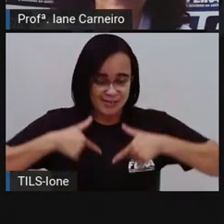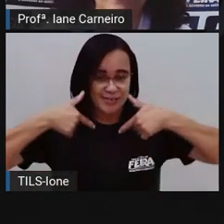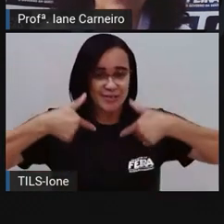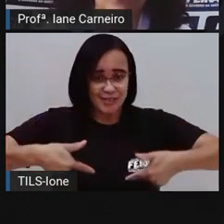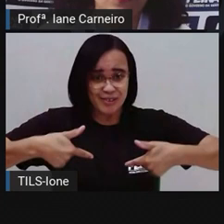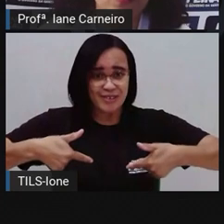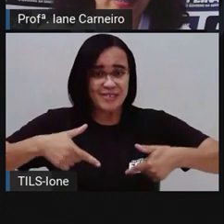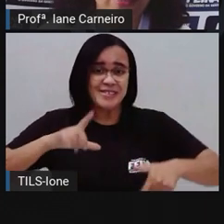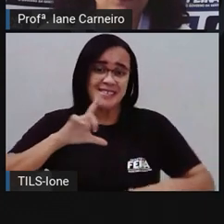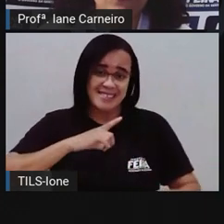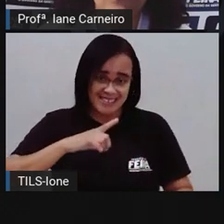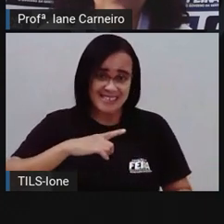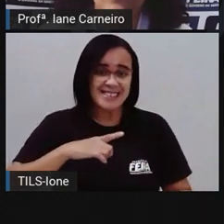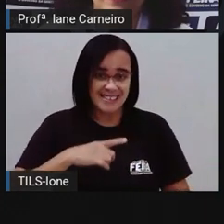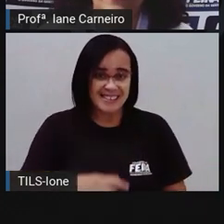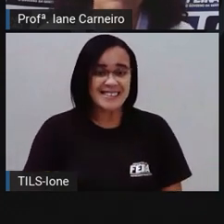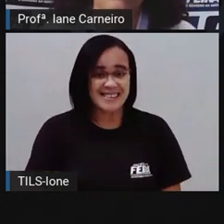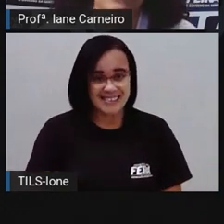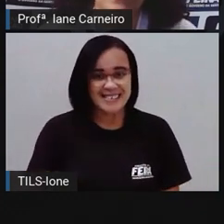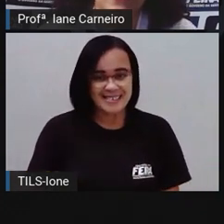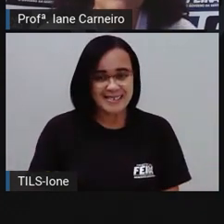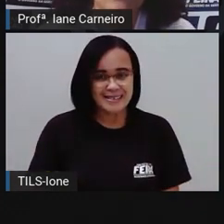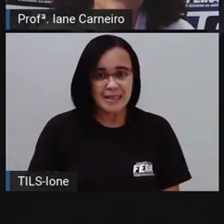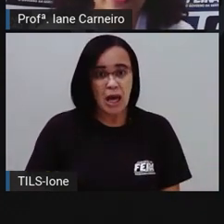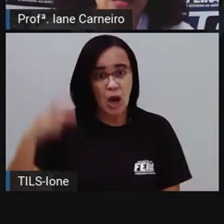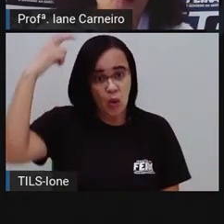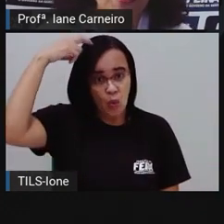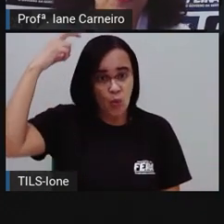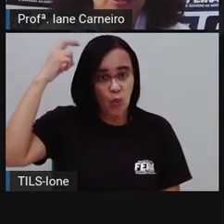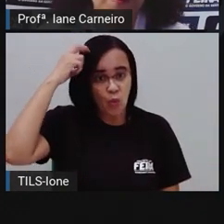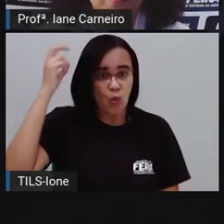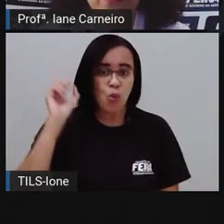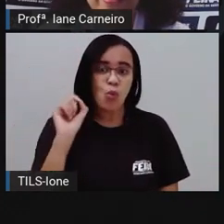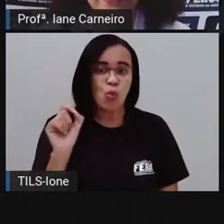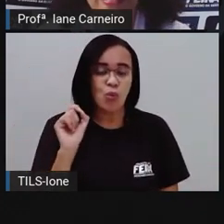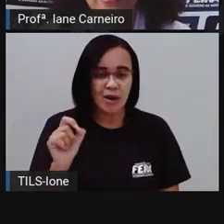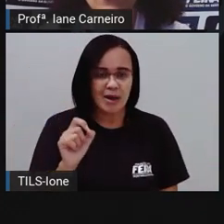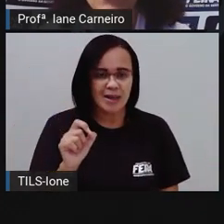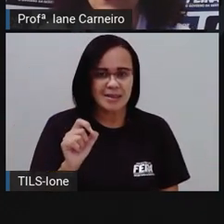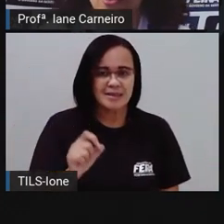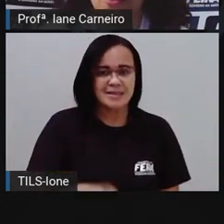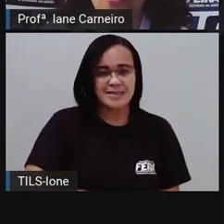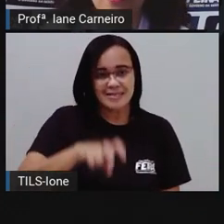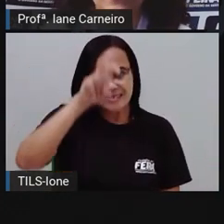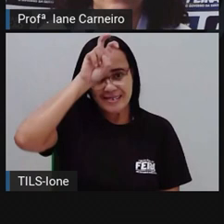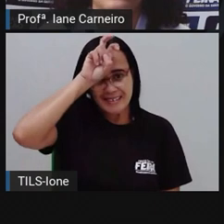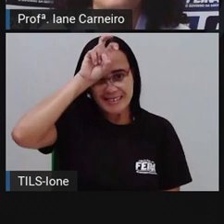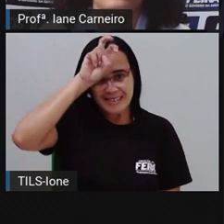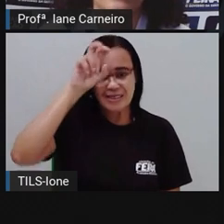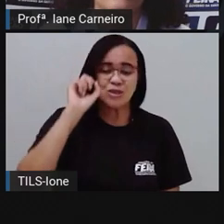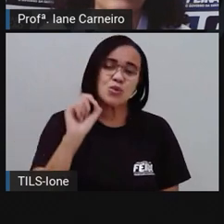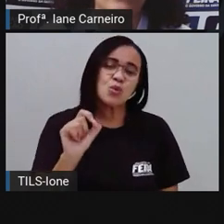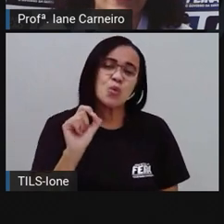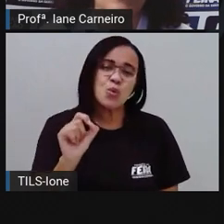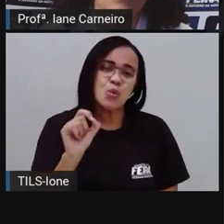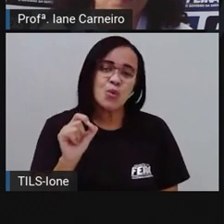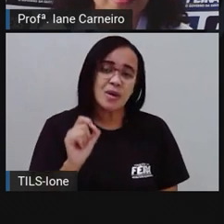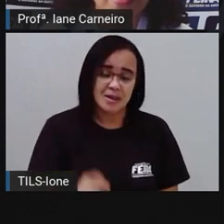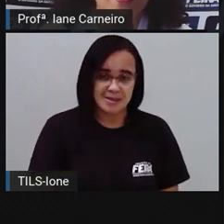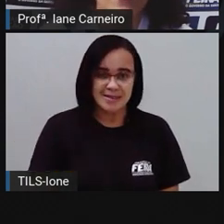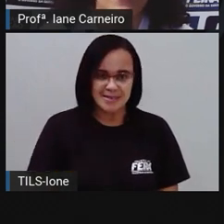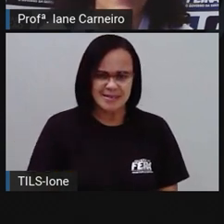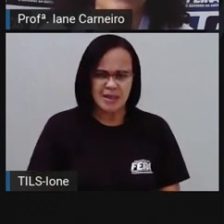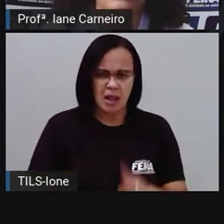essa escultura de um faraó egípcio, né? E lá no Egito, as